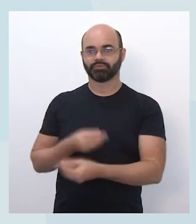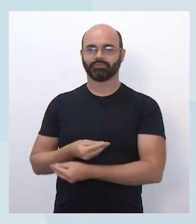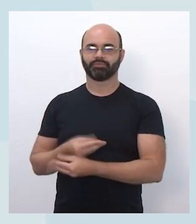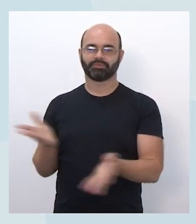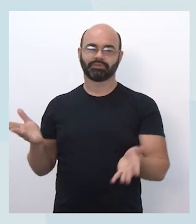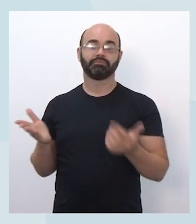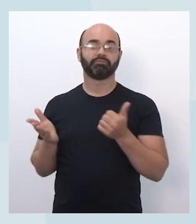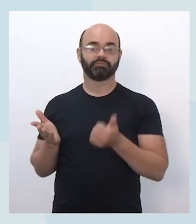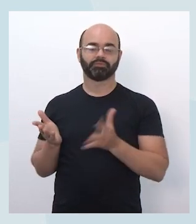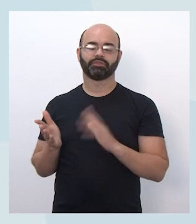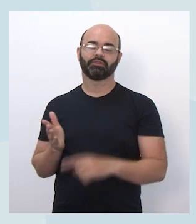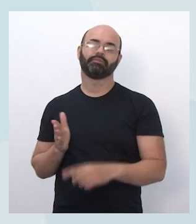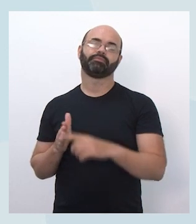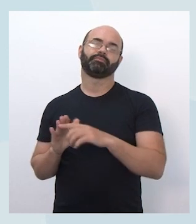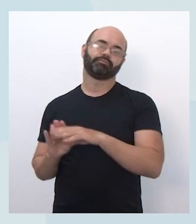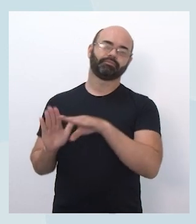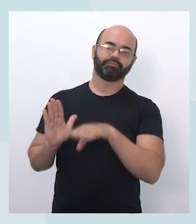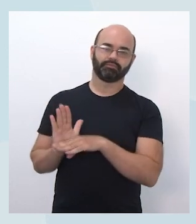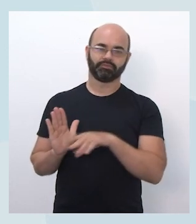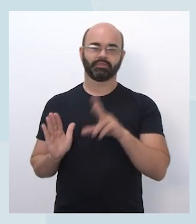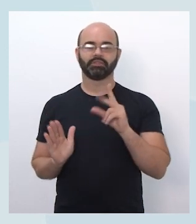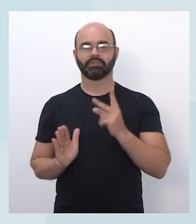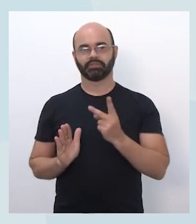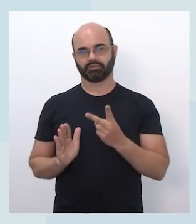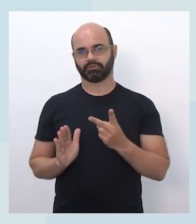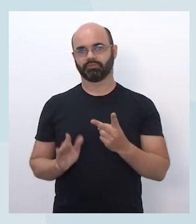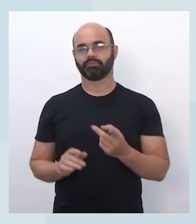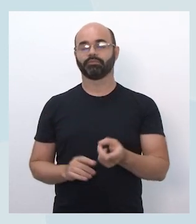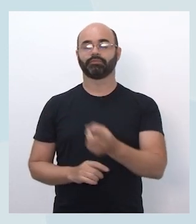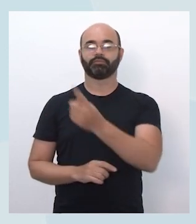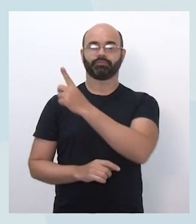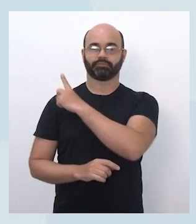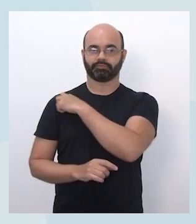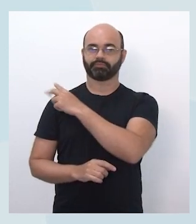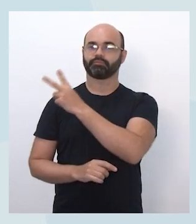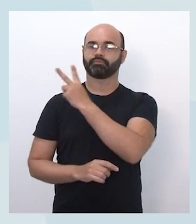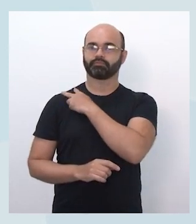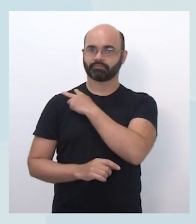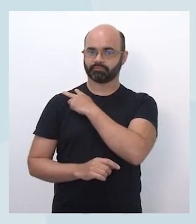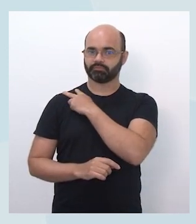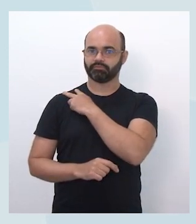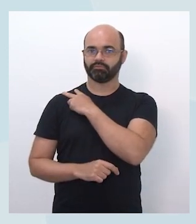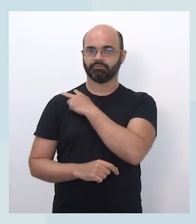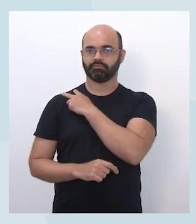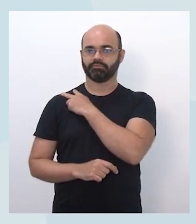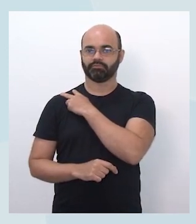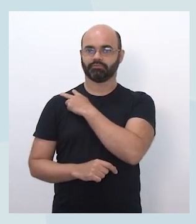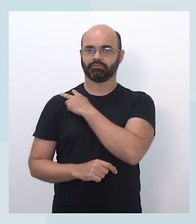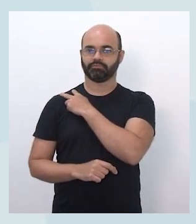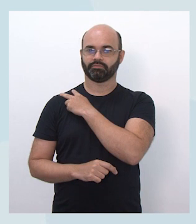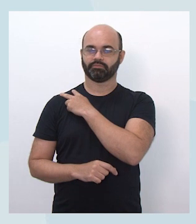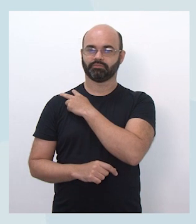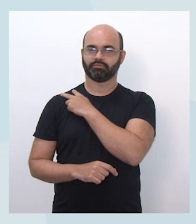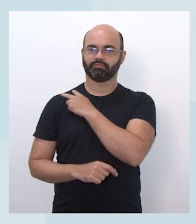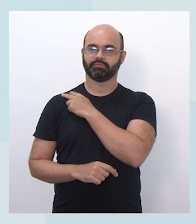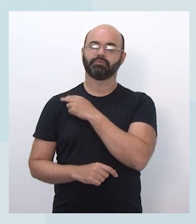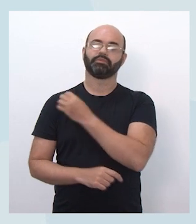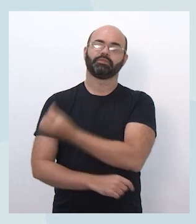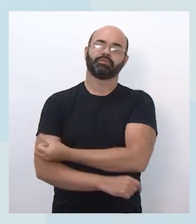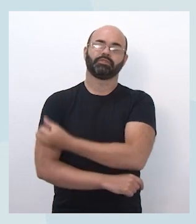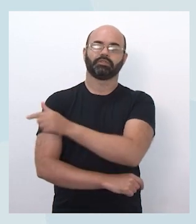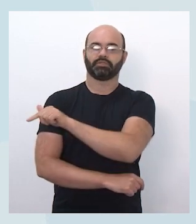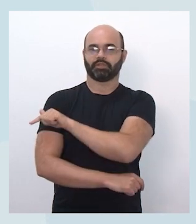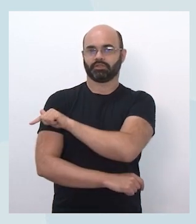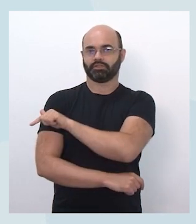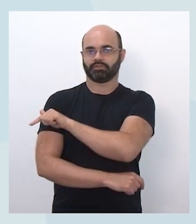critério, que são os alunos da primeira série e do segundo a série do ensino médio e, por fim, os alunos do sexto e sétimo